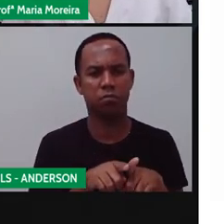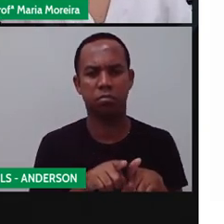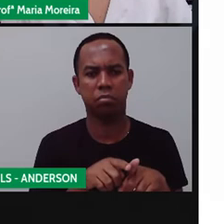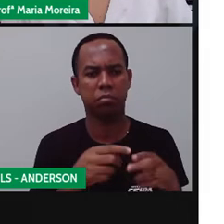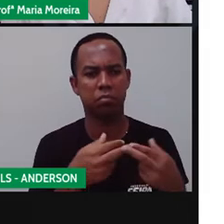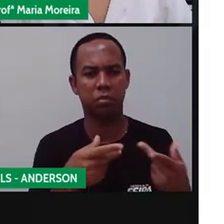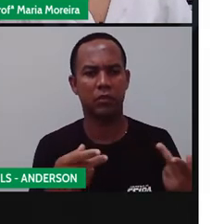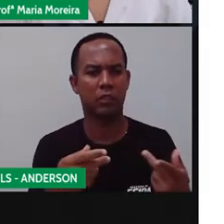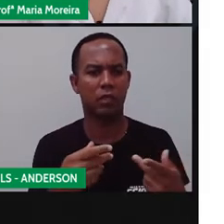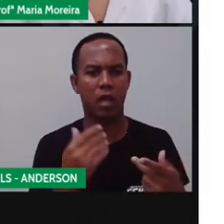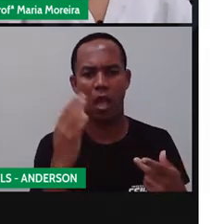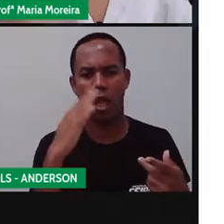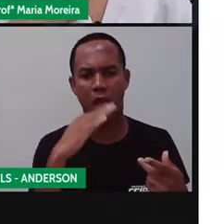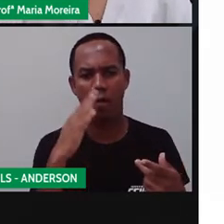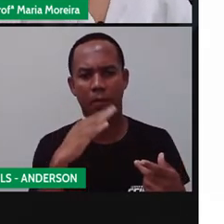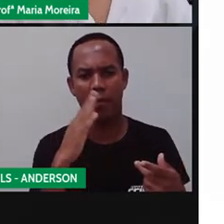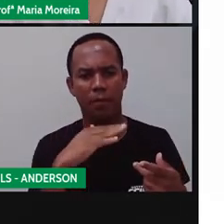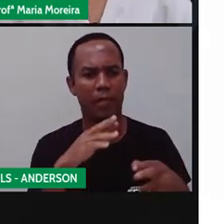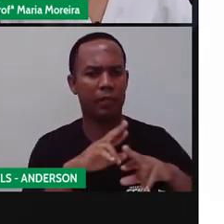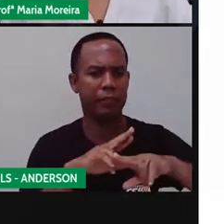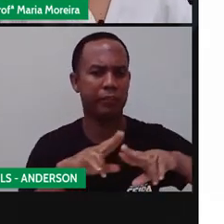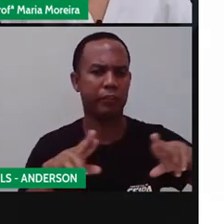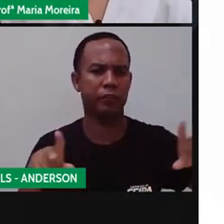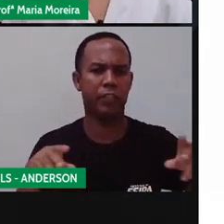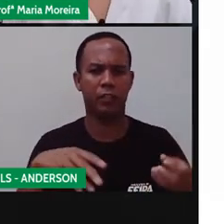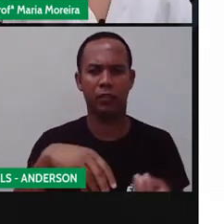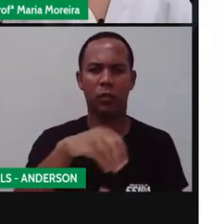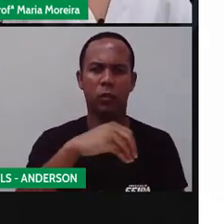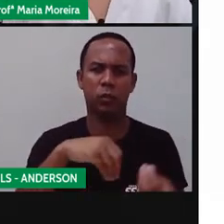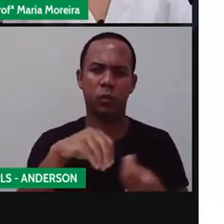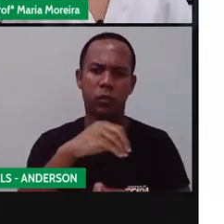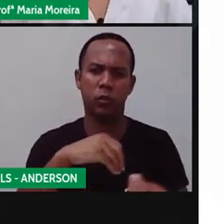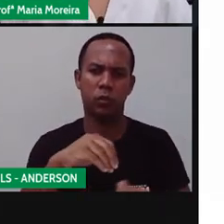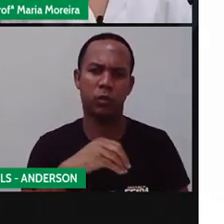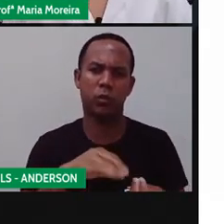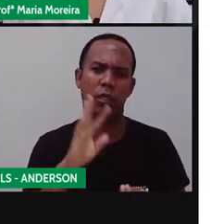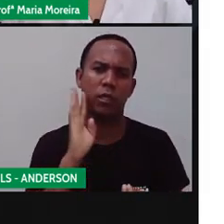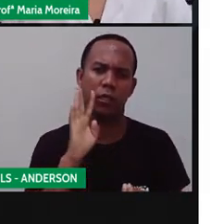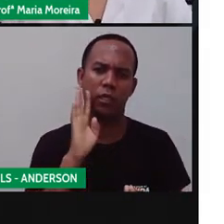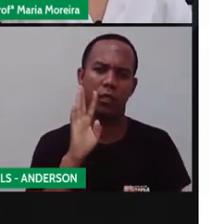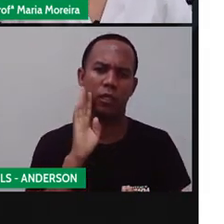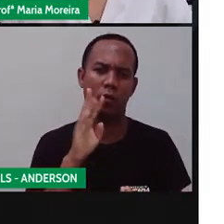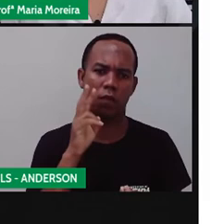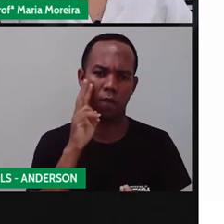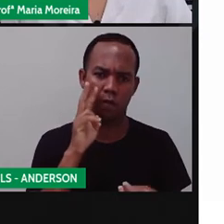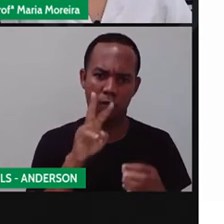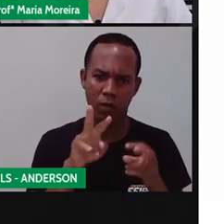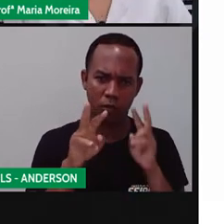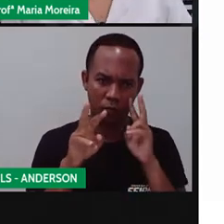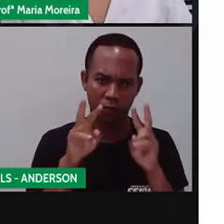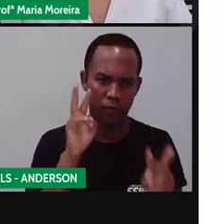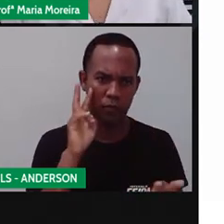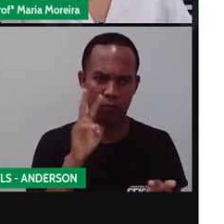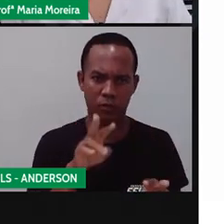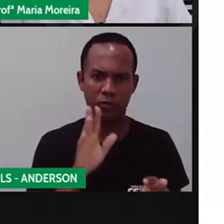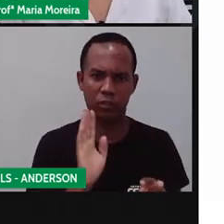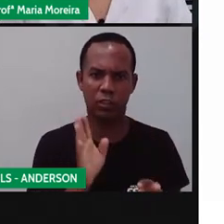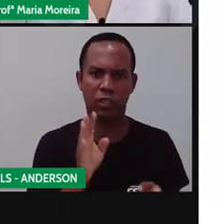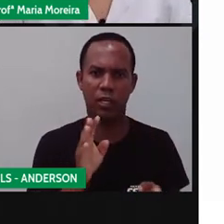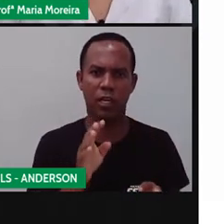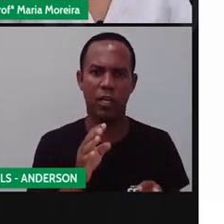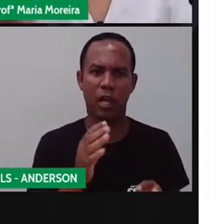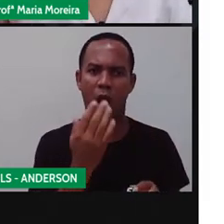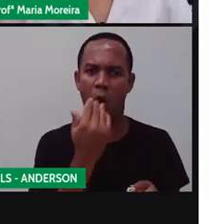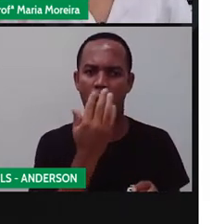amarelo. Olha a quantidade de temperos, né? Que a Pró colocou aqui. E vocês já repararam que a nossa comida aqui na Bahia,